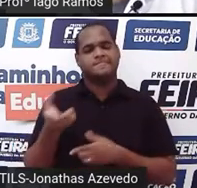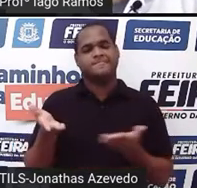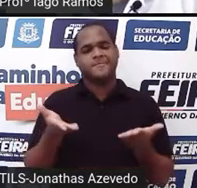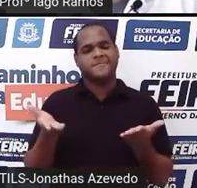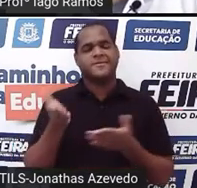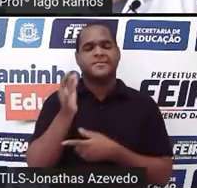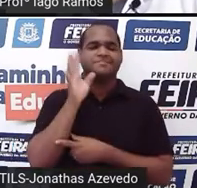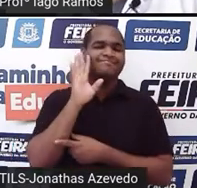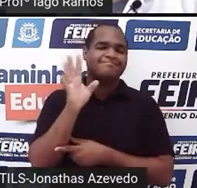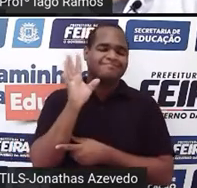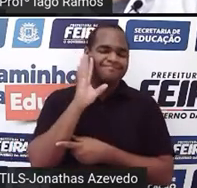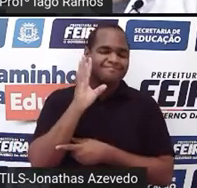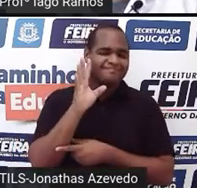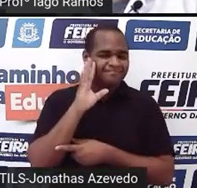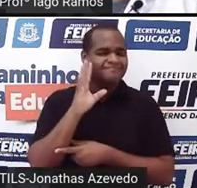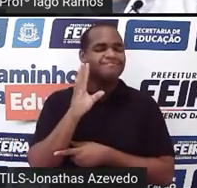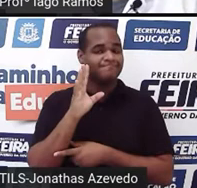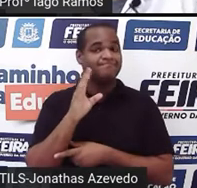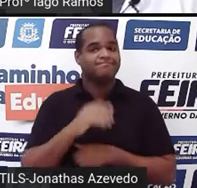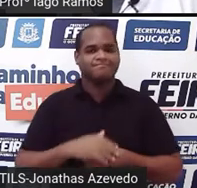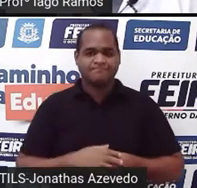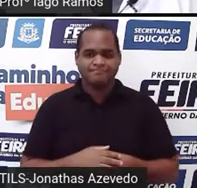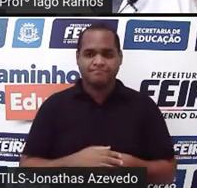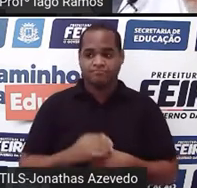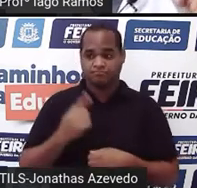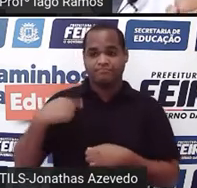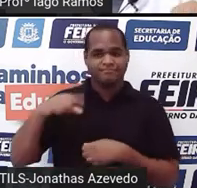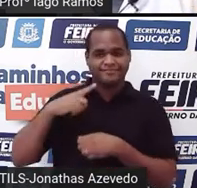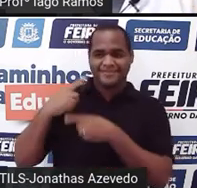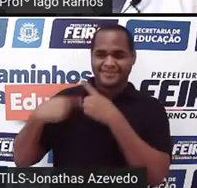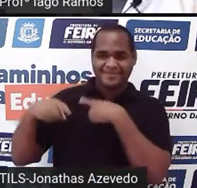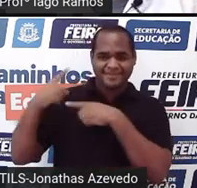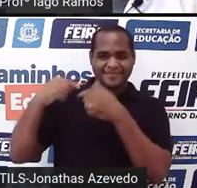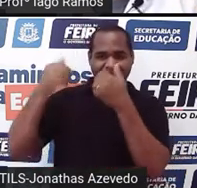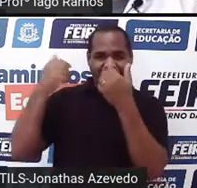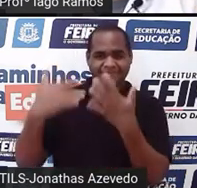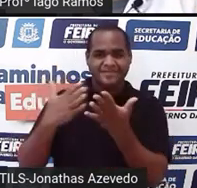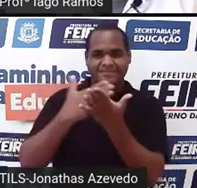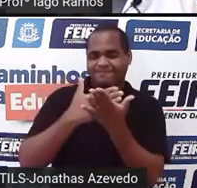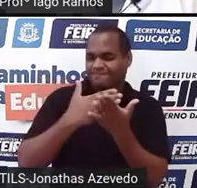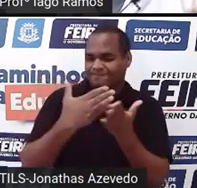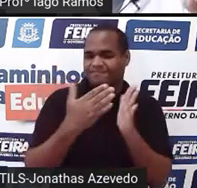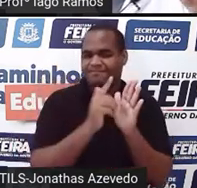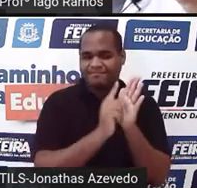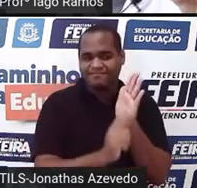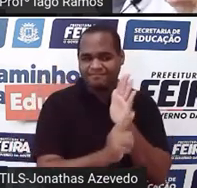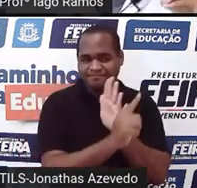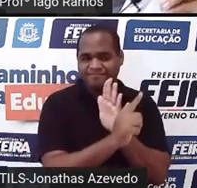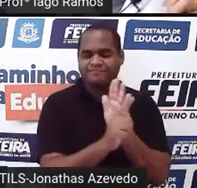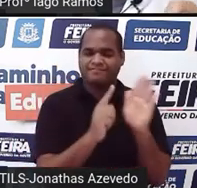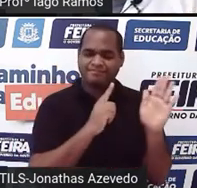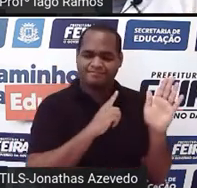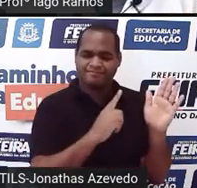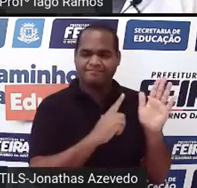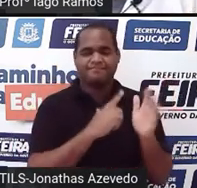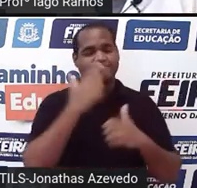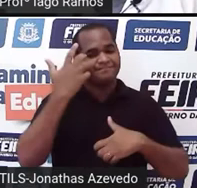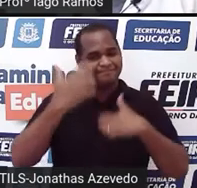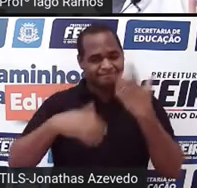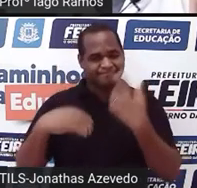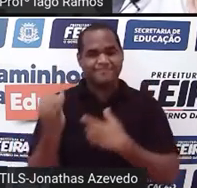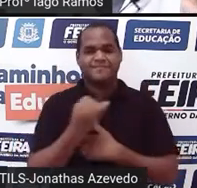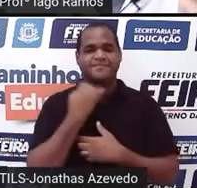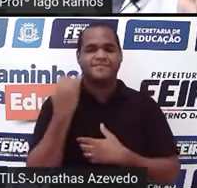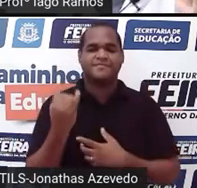um pouco, porque a gente vem começando, a gente começou a falar de gráfico, né? Mas,